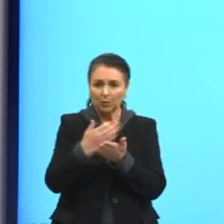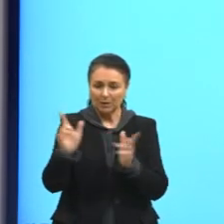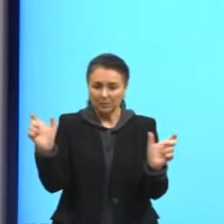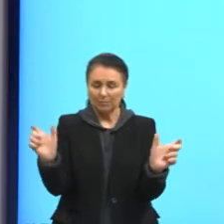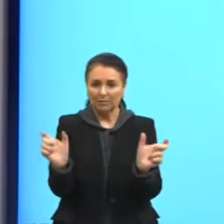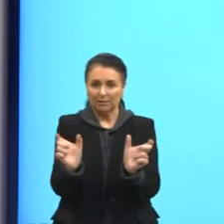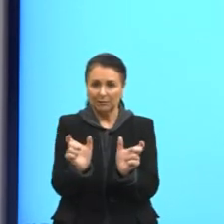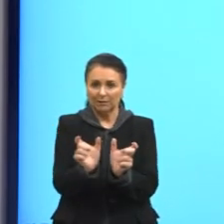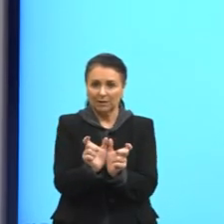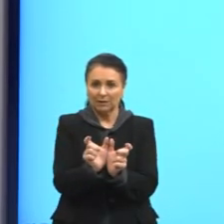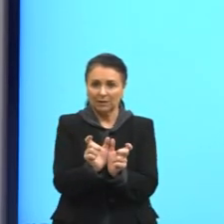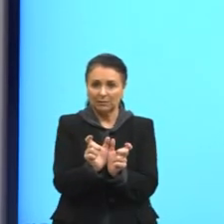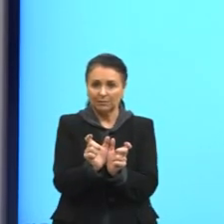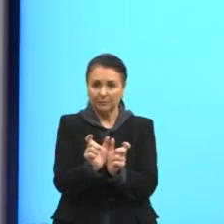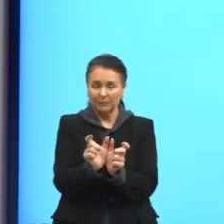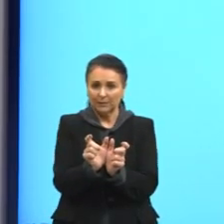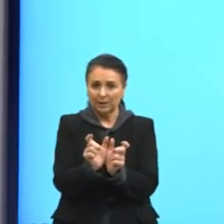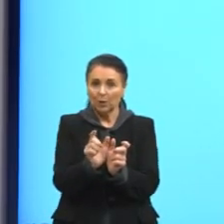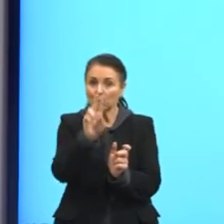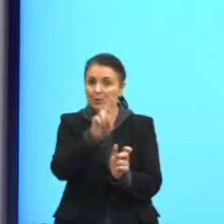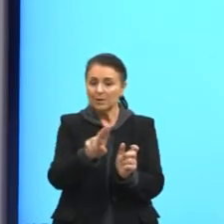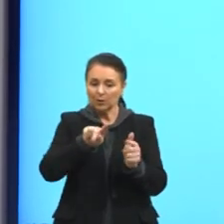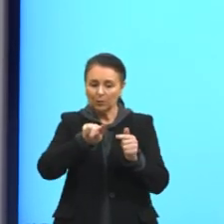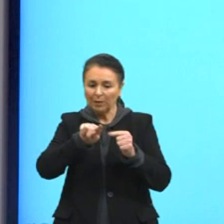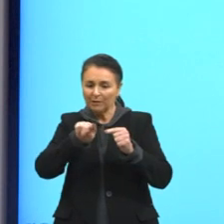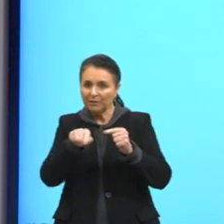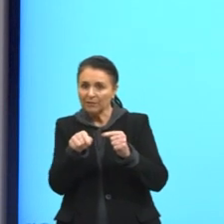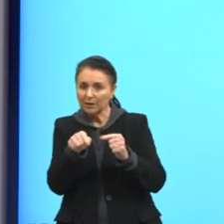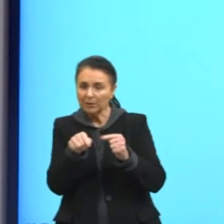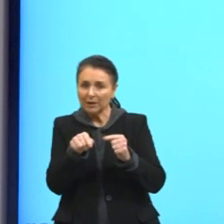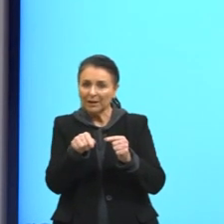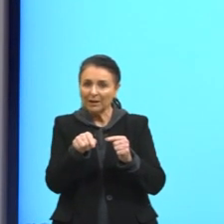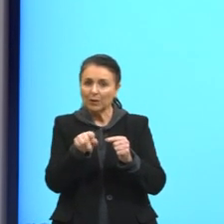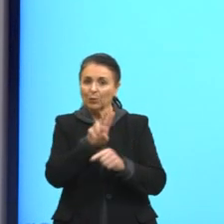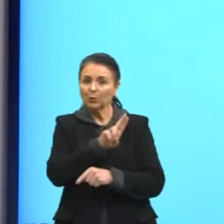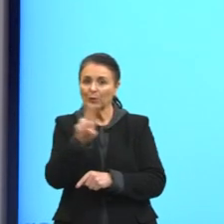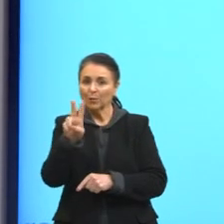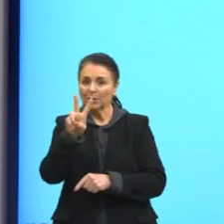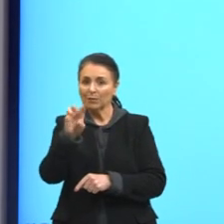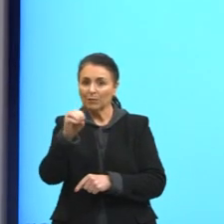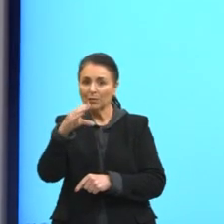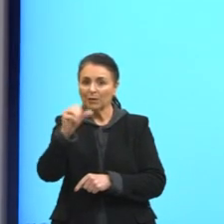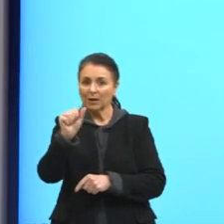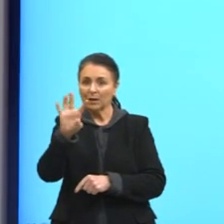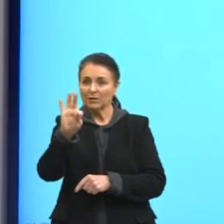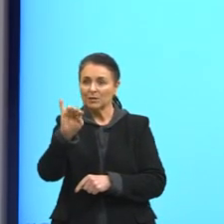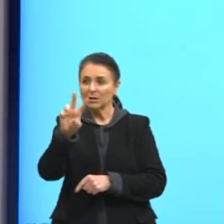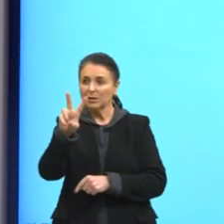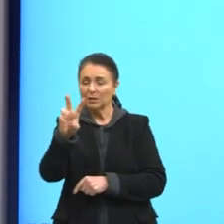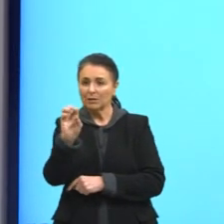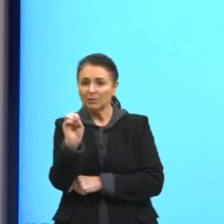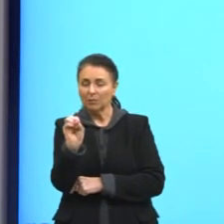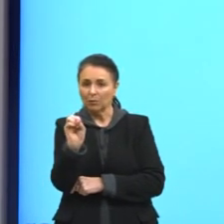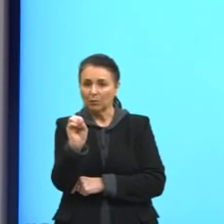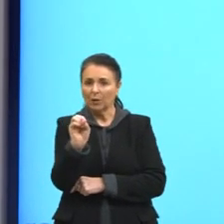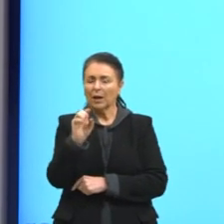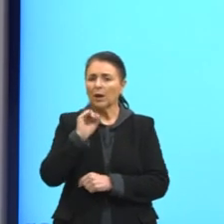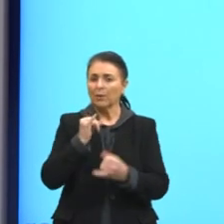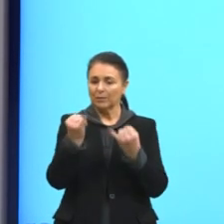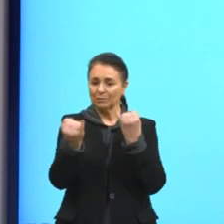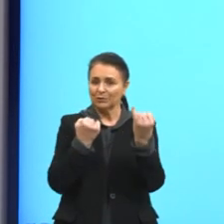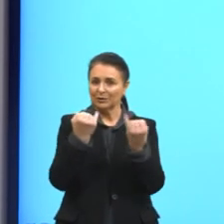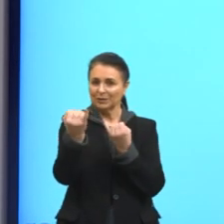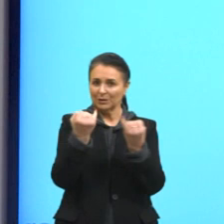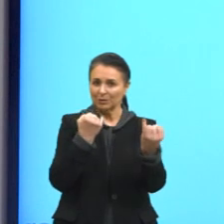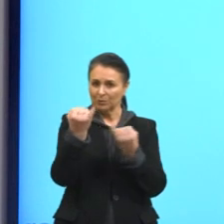frase, com essa vírgula, é o nosso vocativo. O que é esse nosso vocativo? É o interlocutor